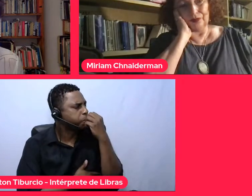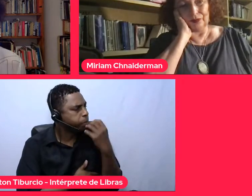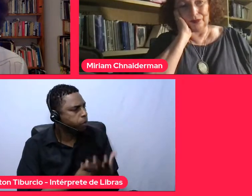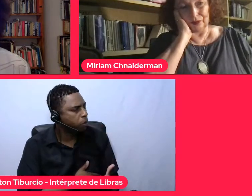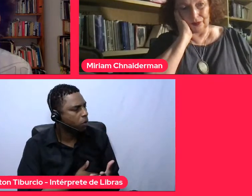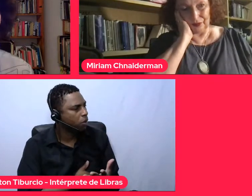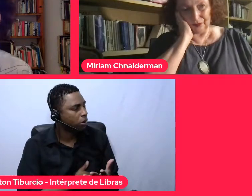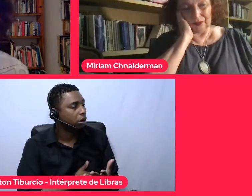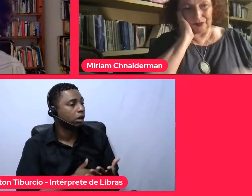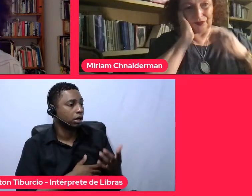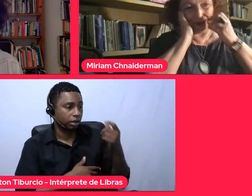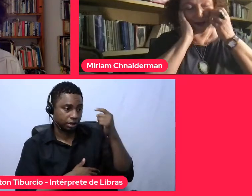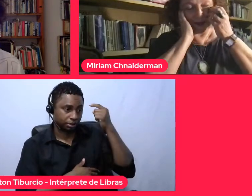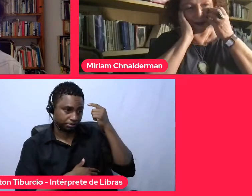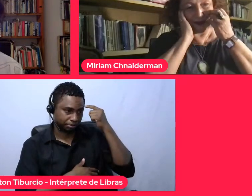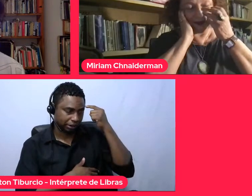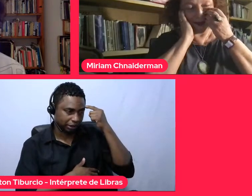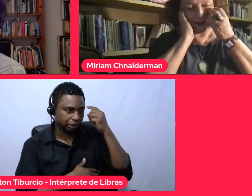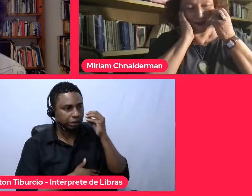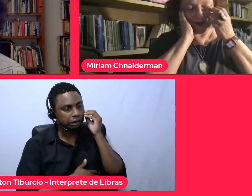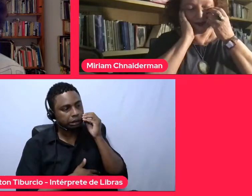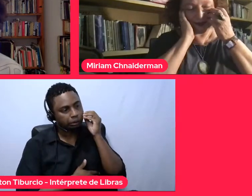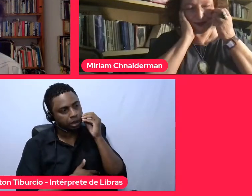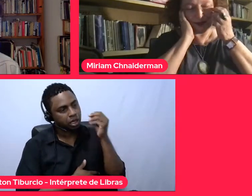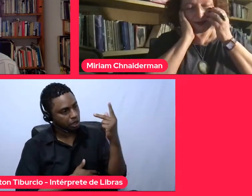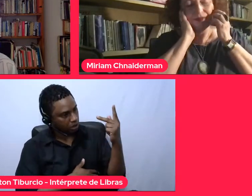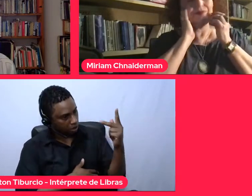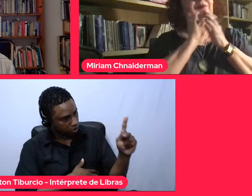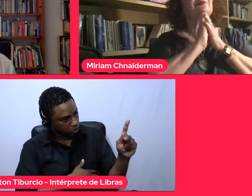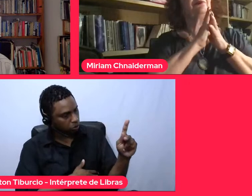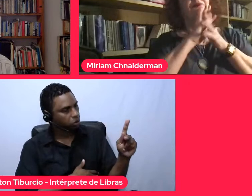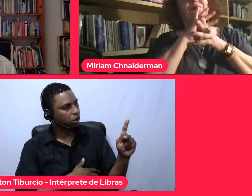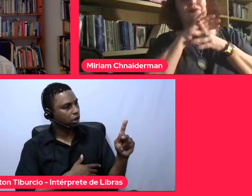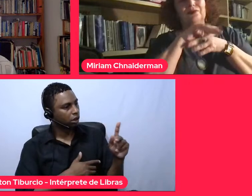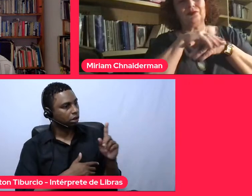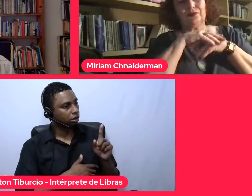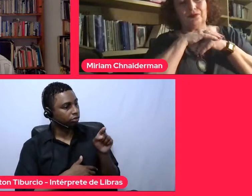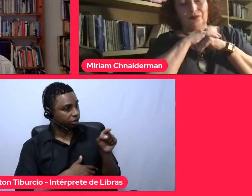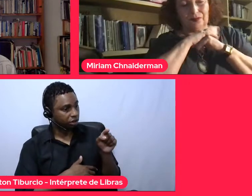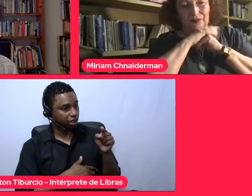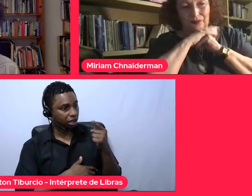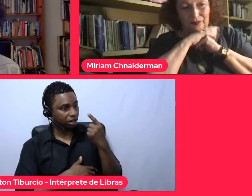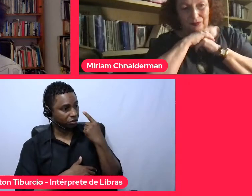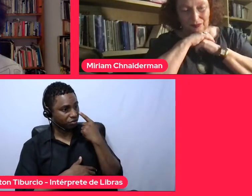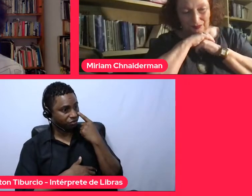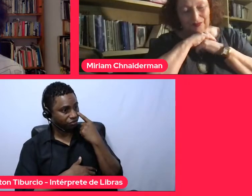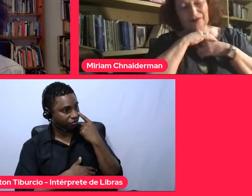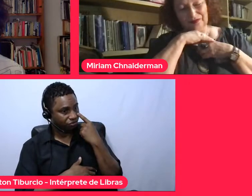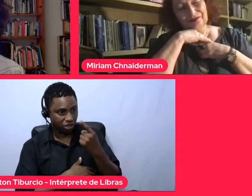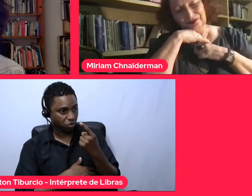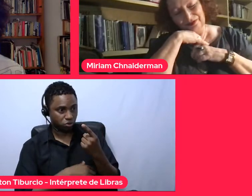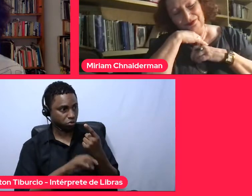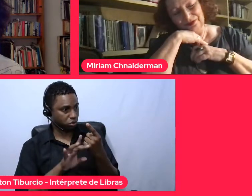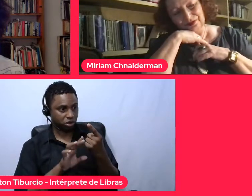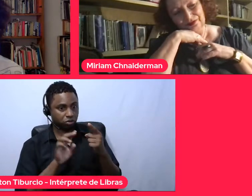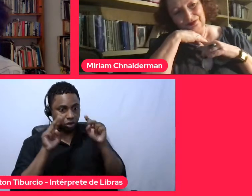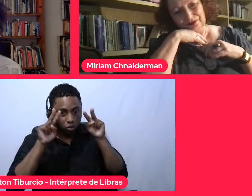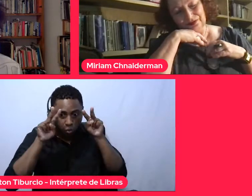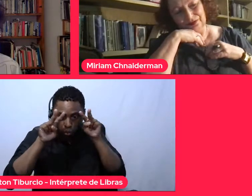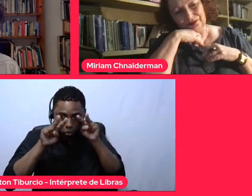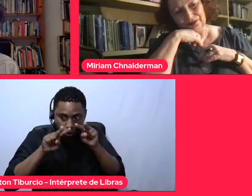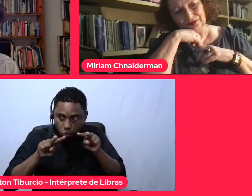levando em conta a tua experiência e tudo que você pôde tirar dela. Você não viu o museu, você olhou o museu